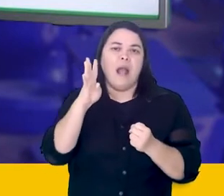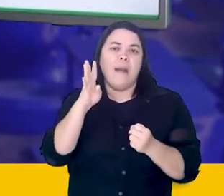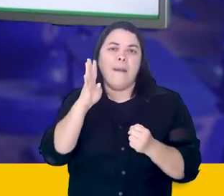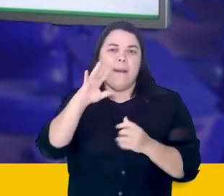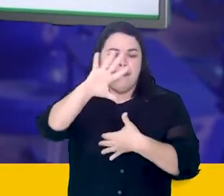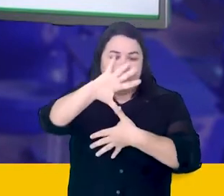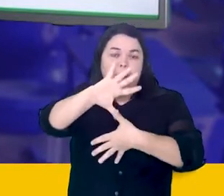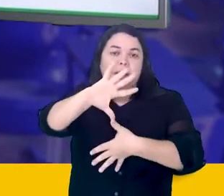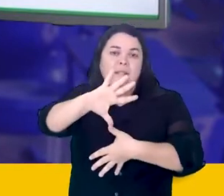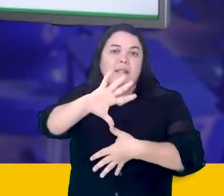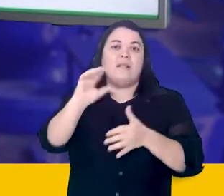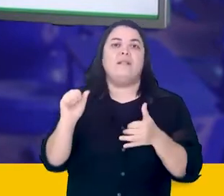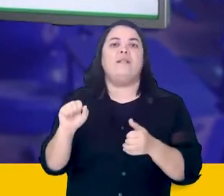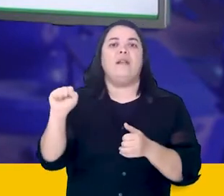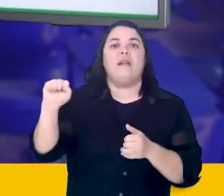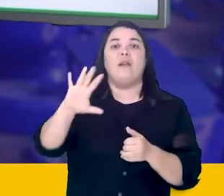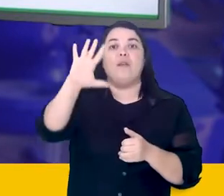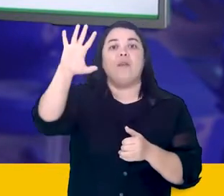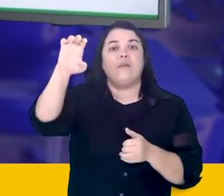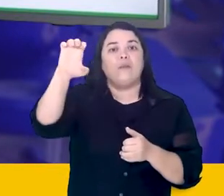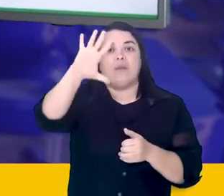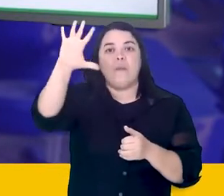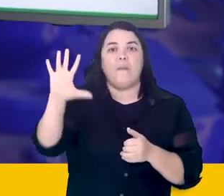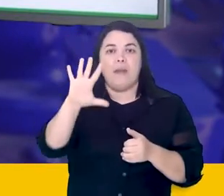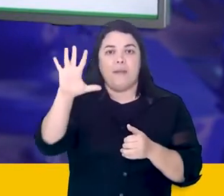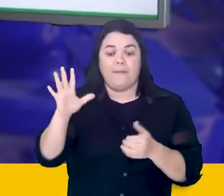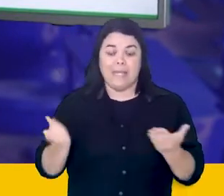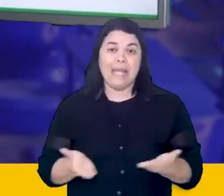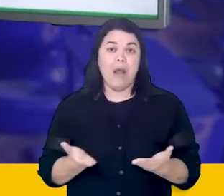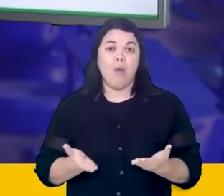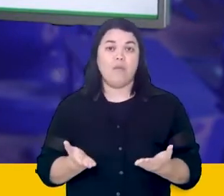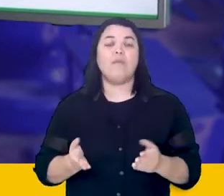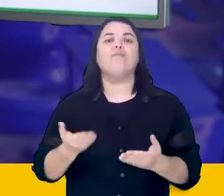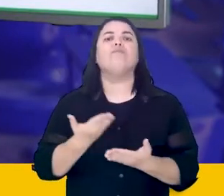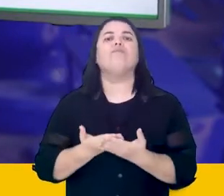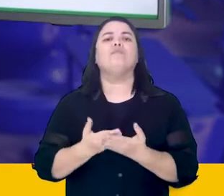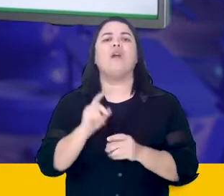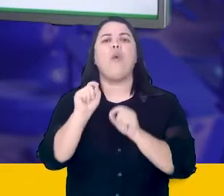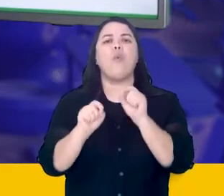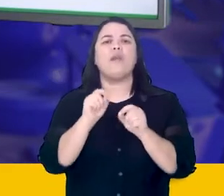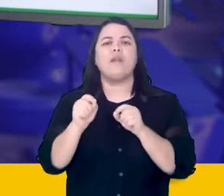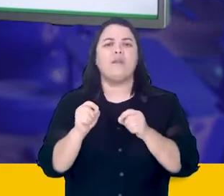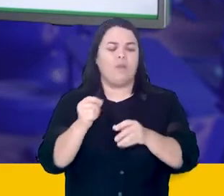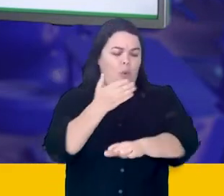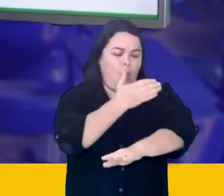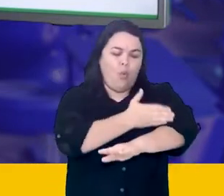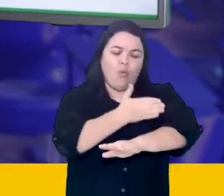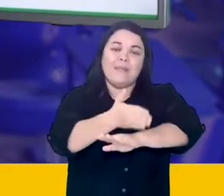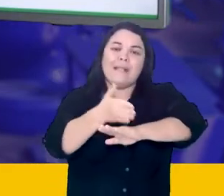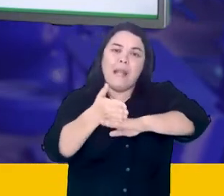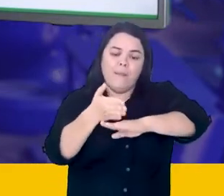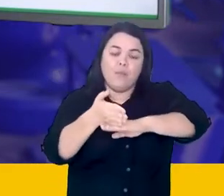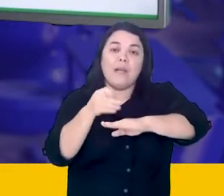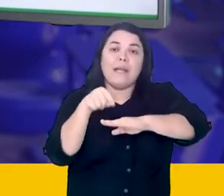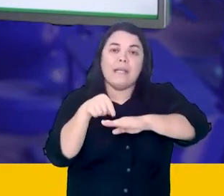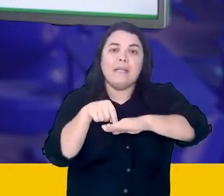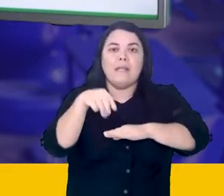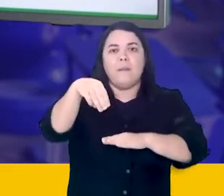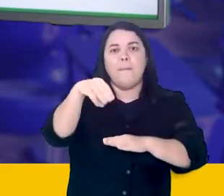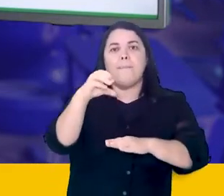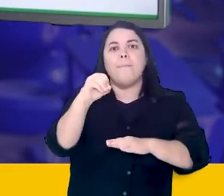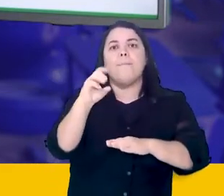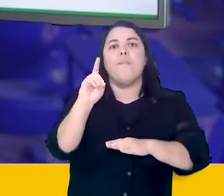com um olhar especial a Idade Moderna. É um olhar ali de grandes mudanças que vai